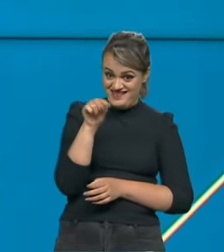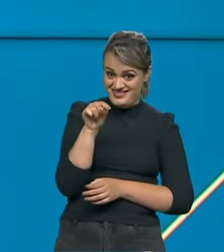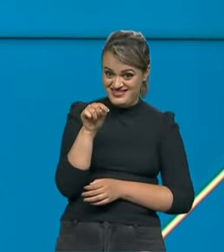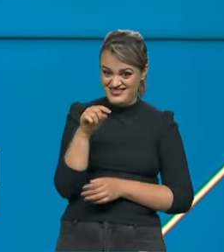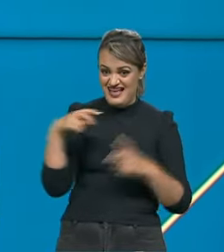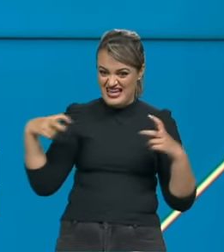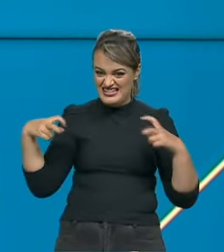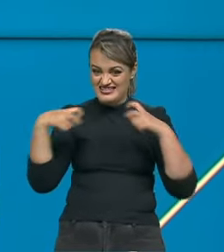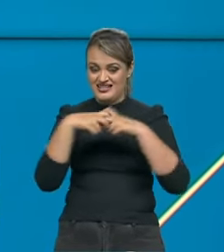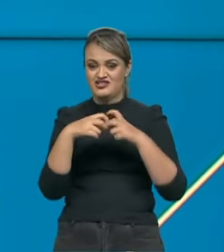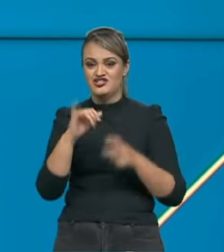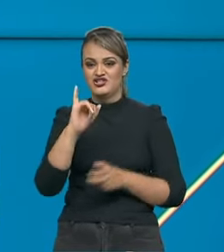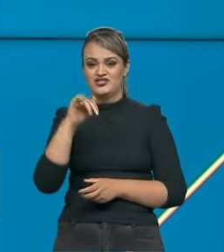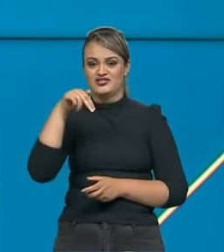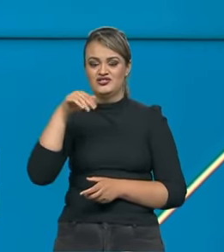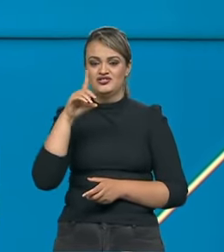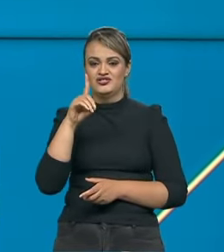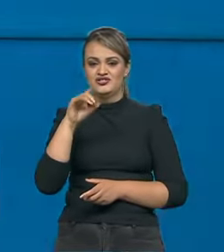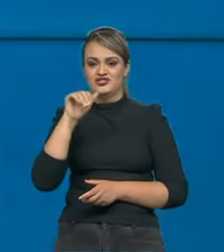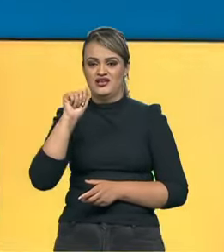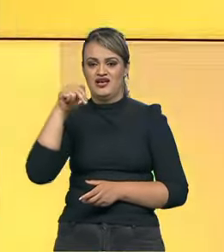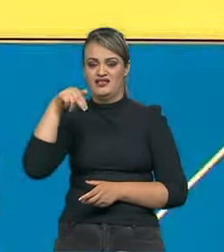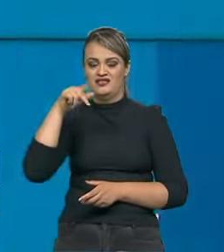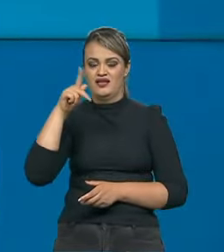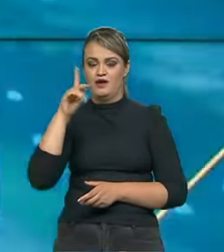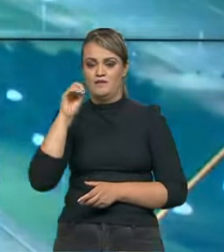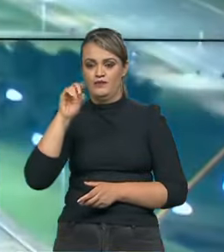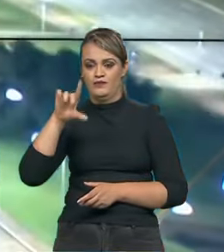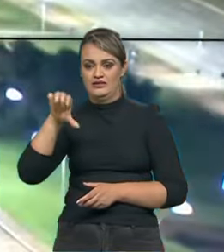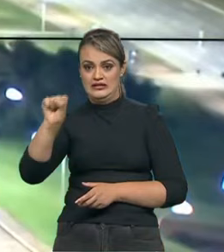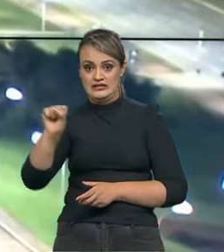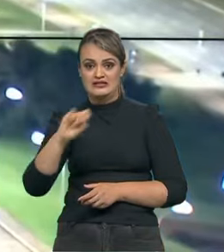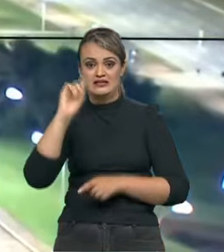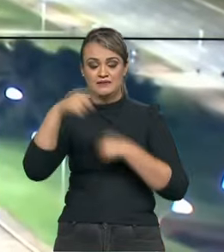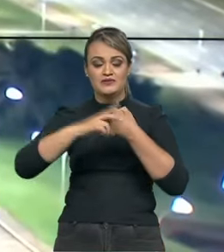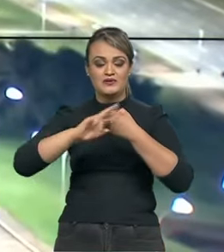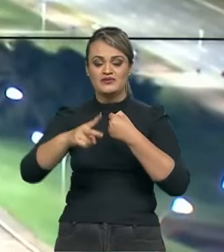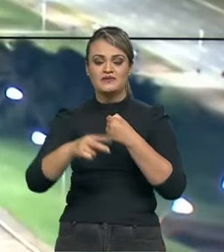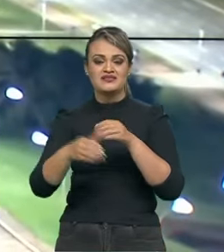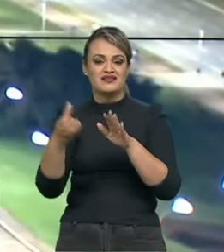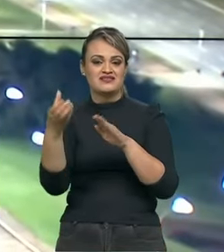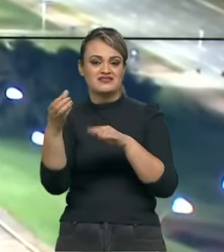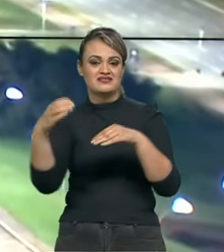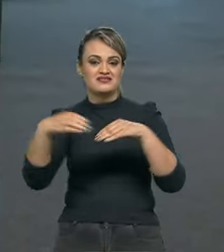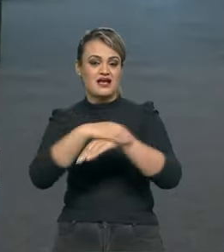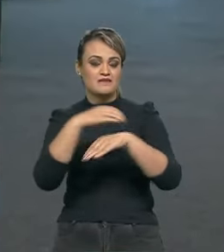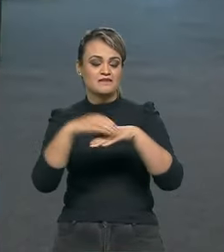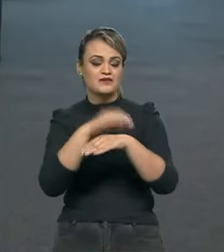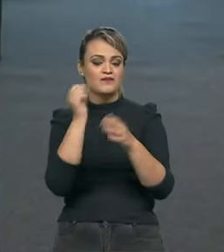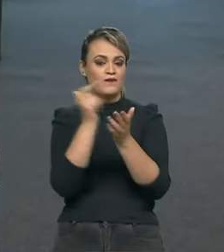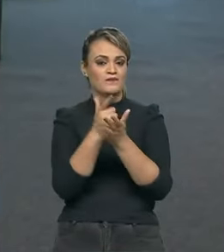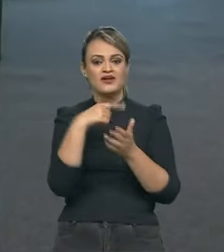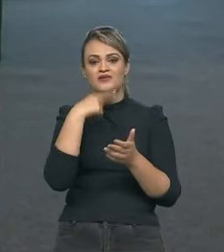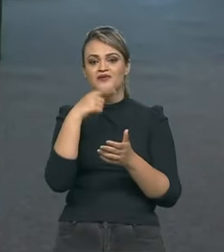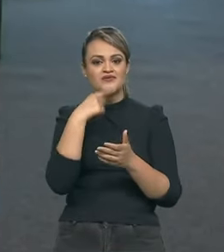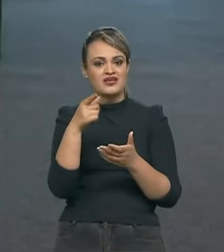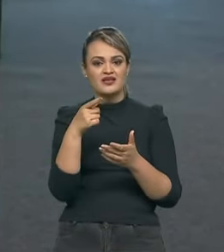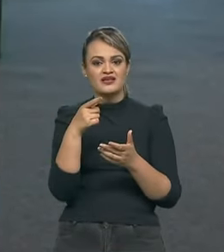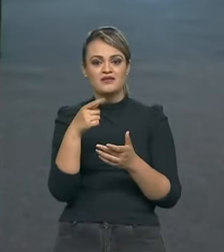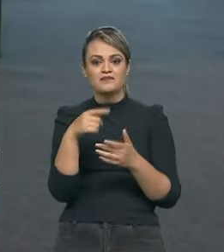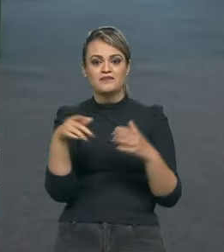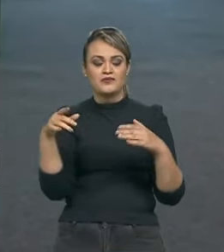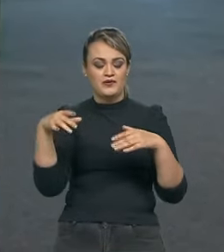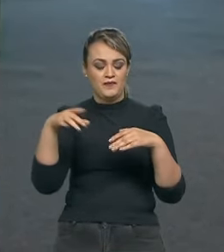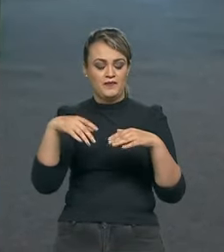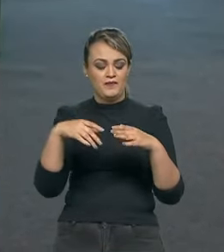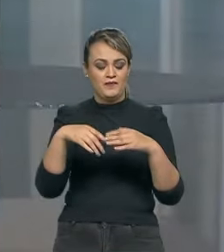Este acidente em Indianápolis fez com que ele tivesse um problema para comprar sapatos. Por quê, Nelson? Eu tenho um pé dois tamanhos maiores do que o outro.